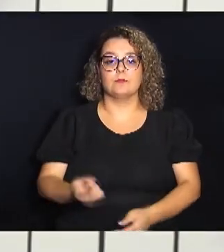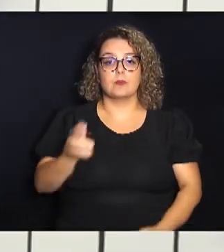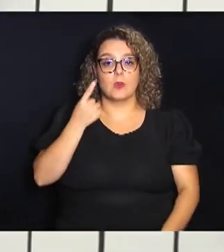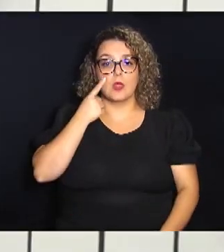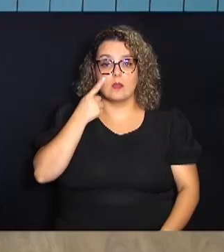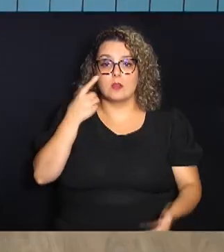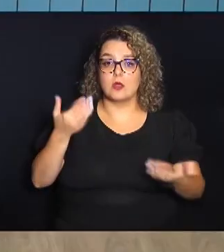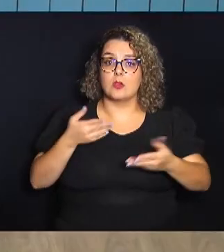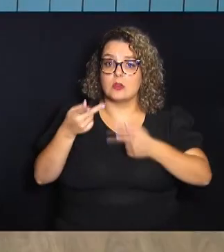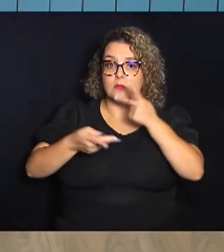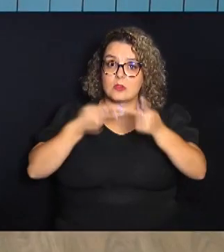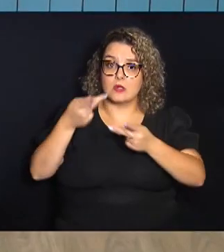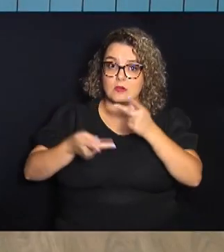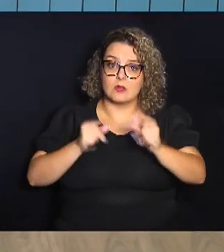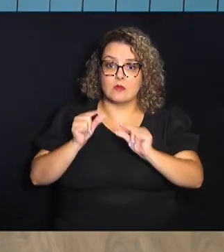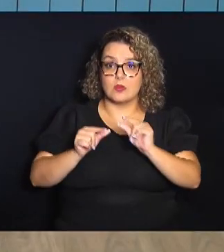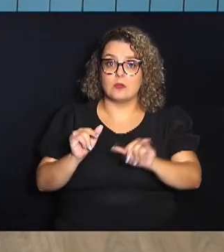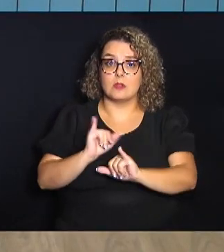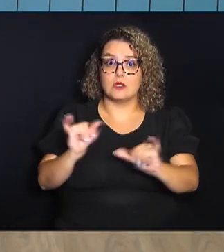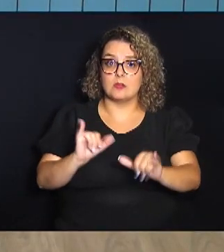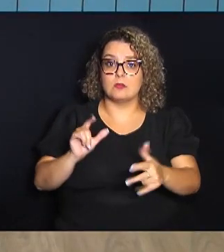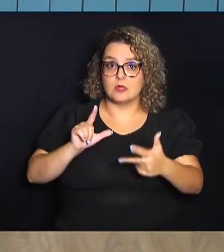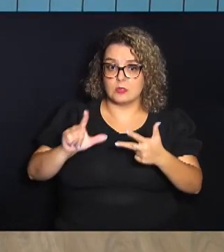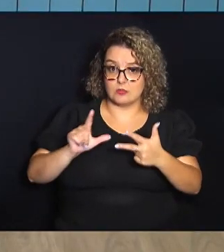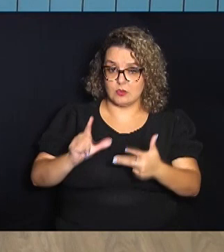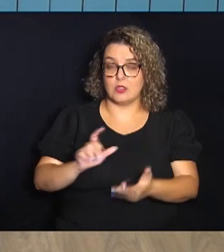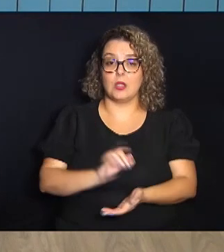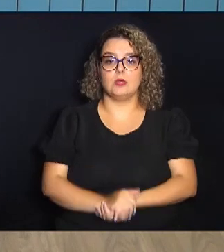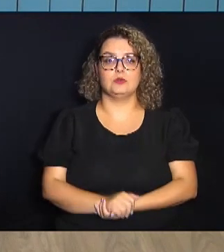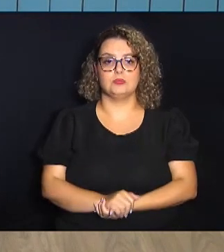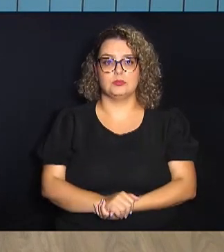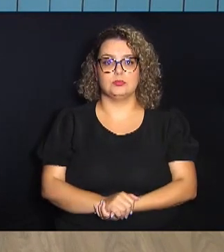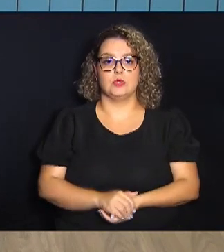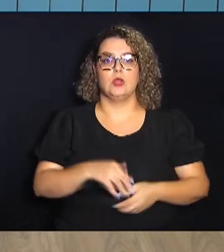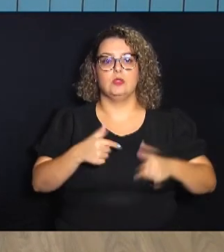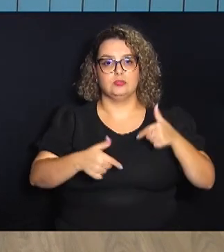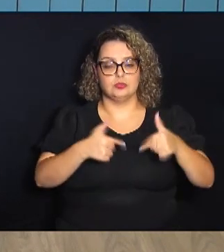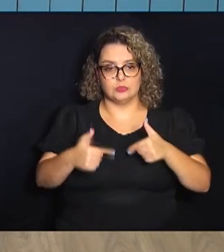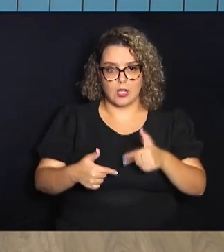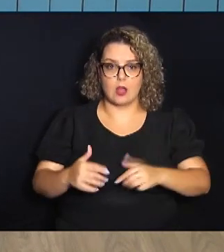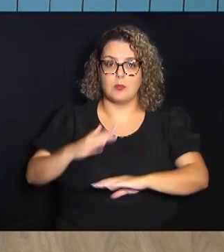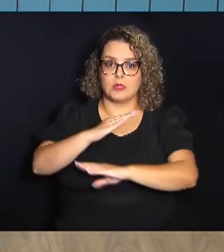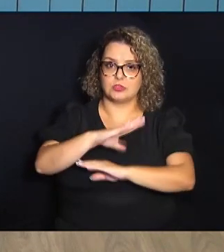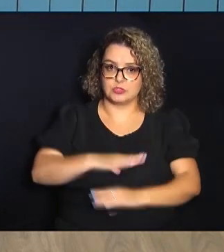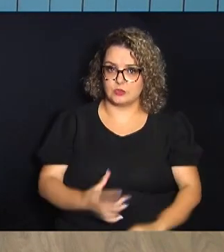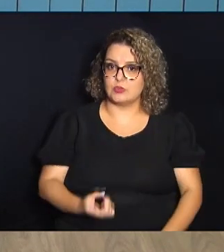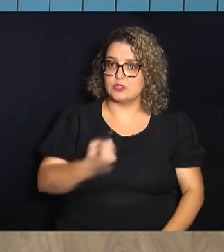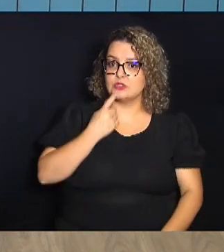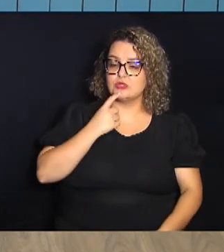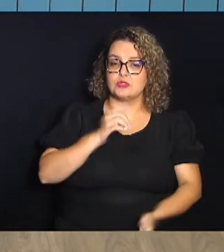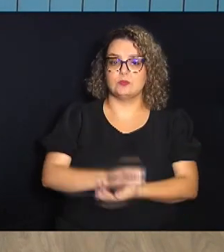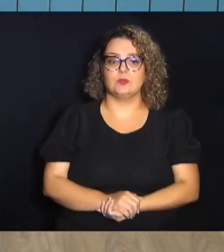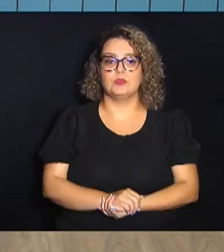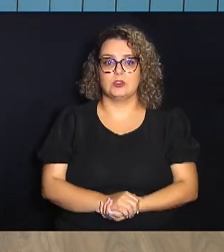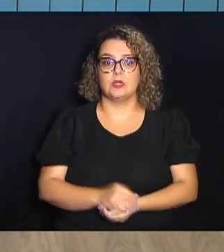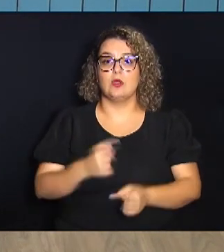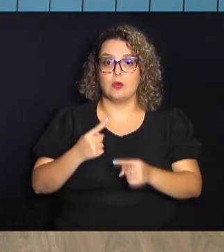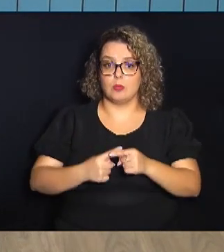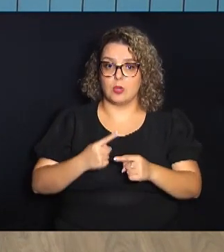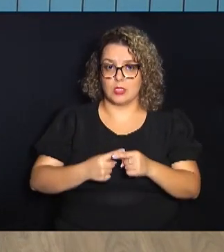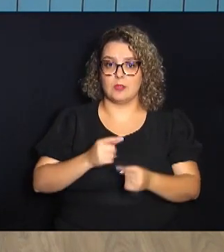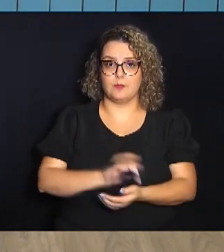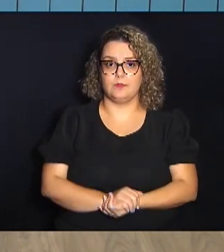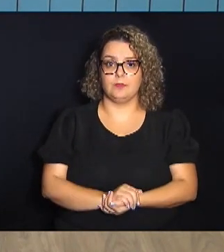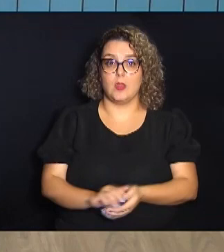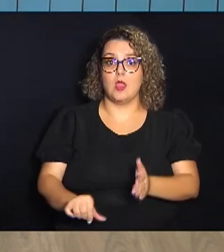agora a gente vai falar um pouquinho das notícias do Legislativo, o trabalho da Câmara Municipal de Campinas. Porque a